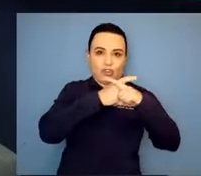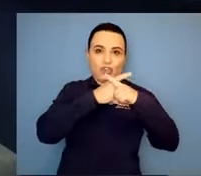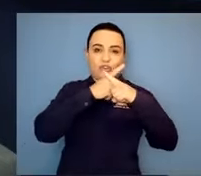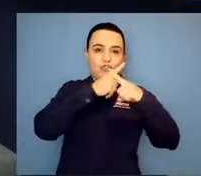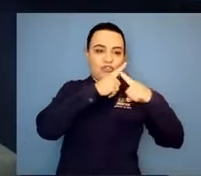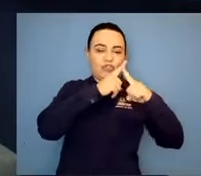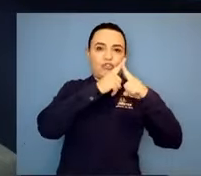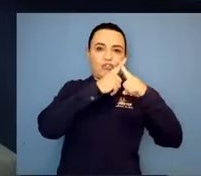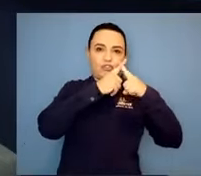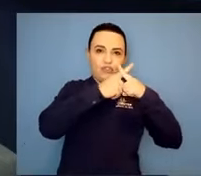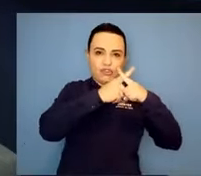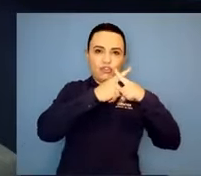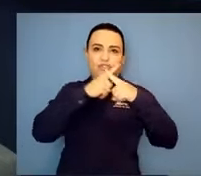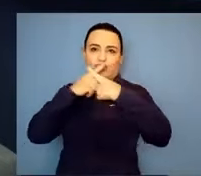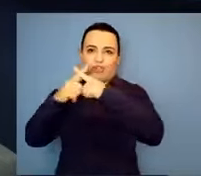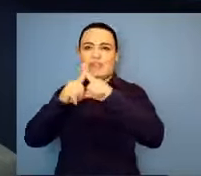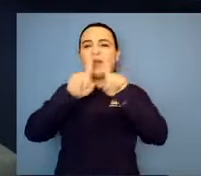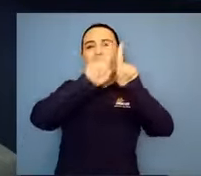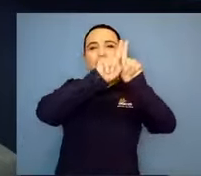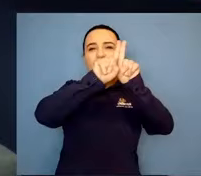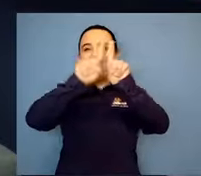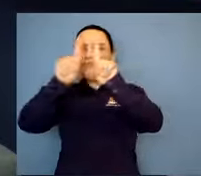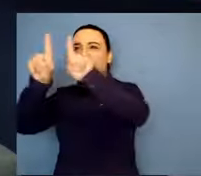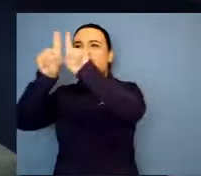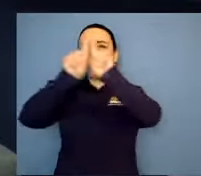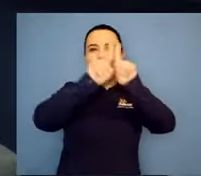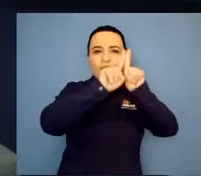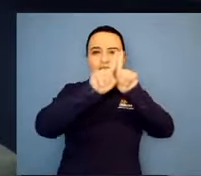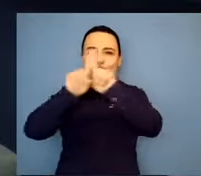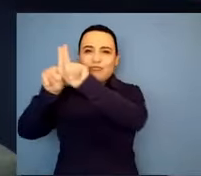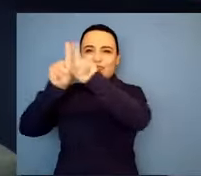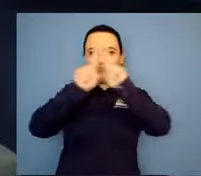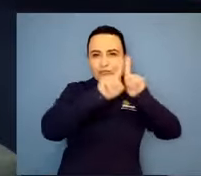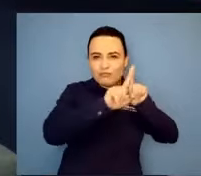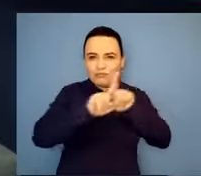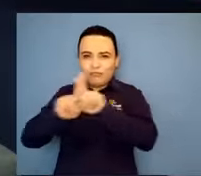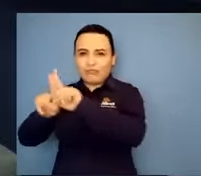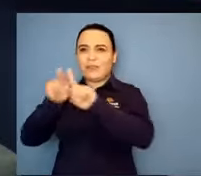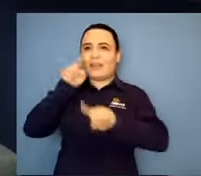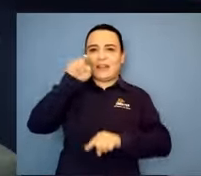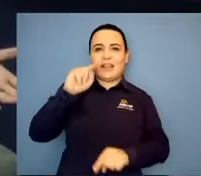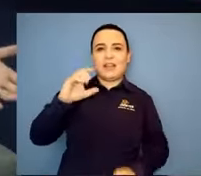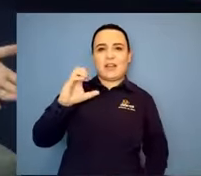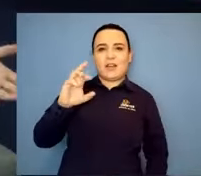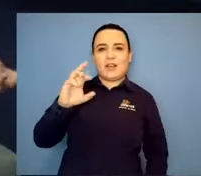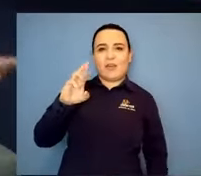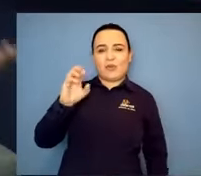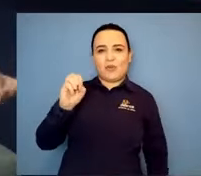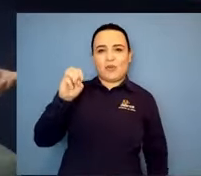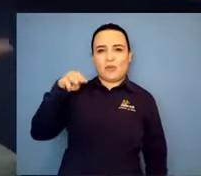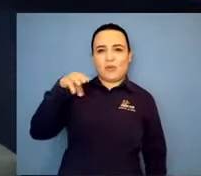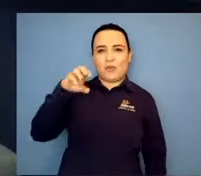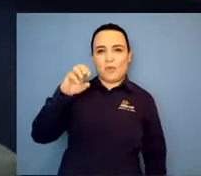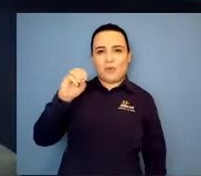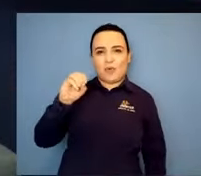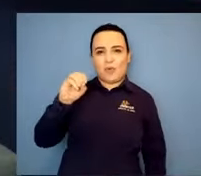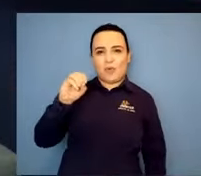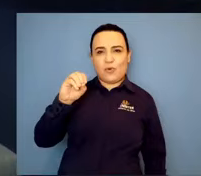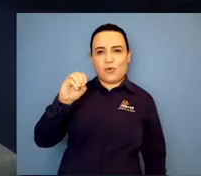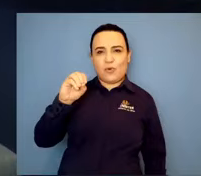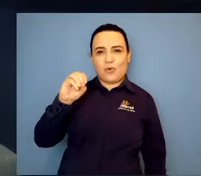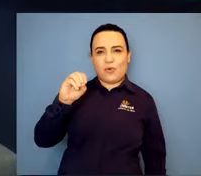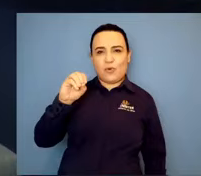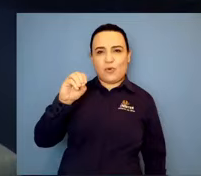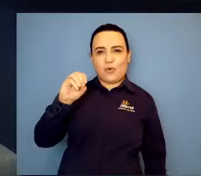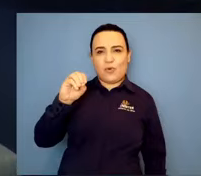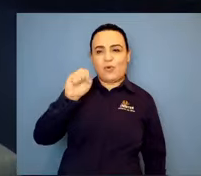normal e a Sofia também. Dou graças a Deus por isso. Então, o Gabriel é o filho do meio que herdou o